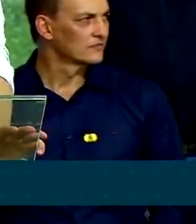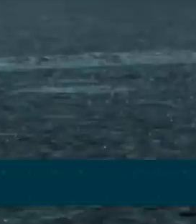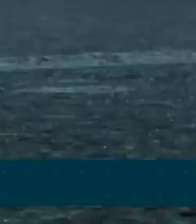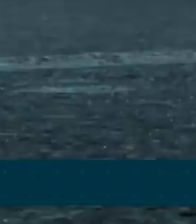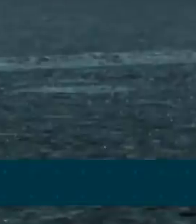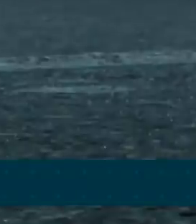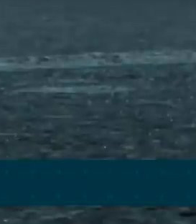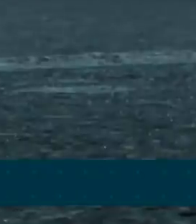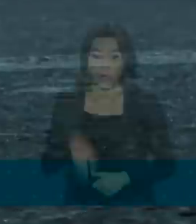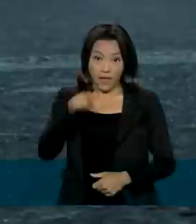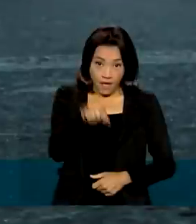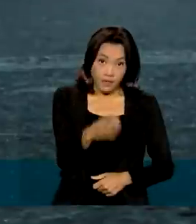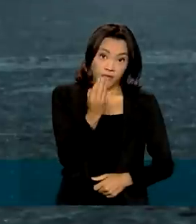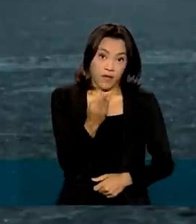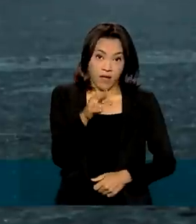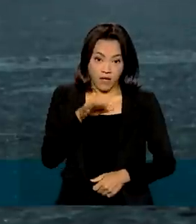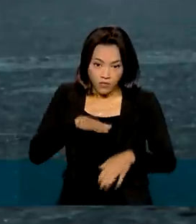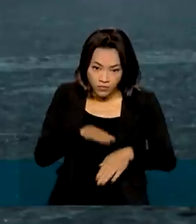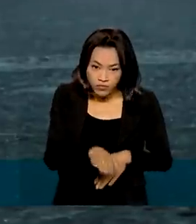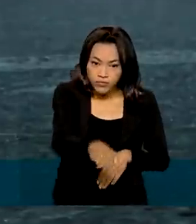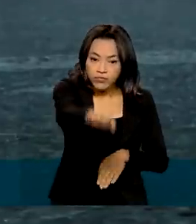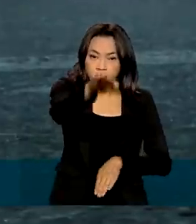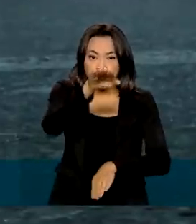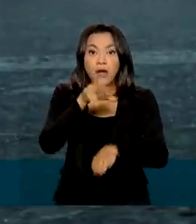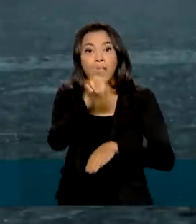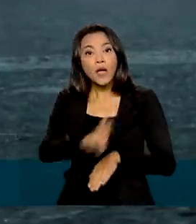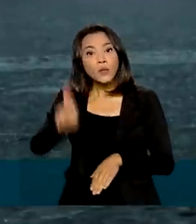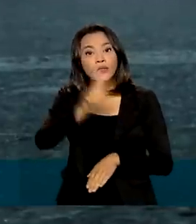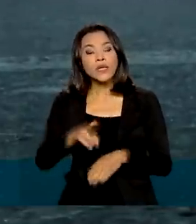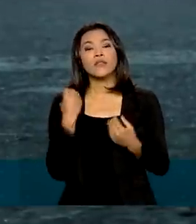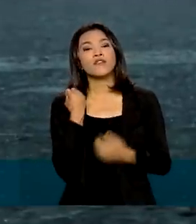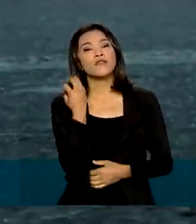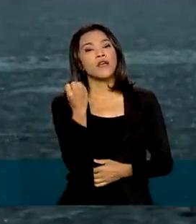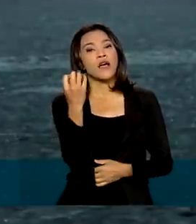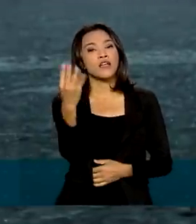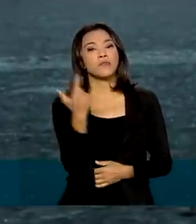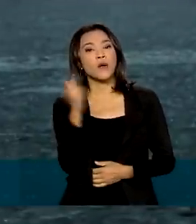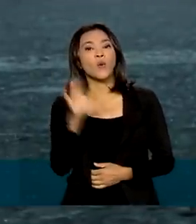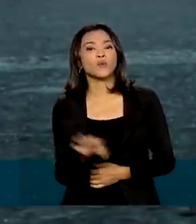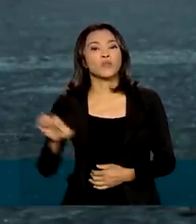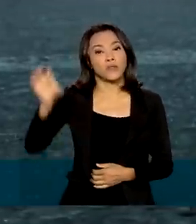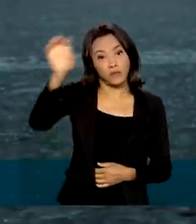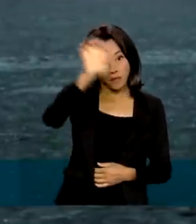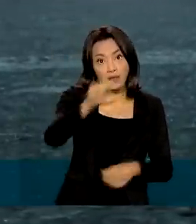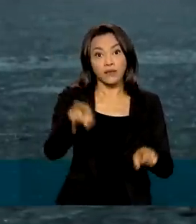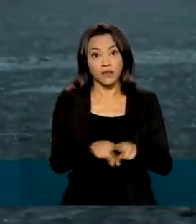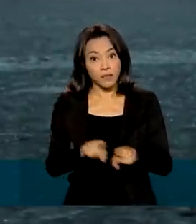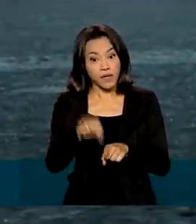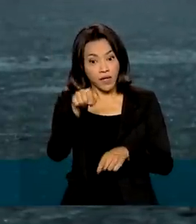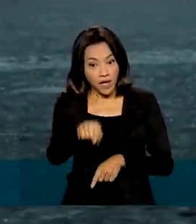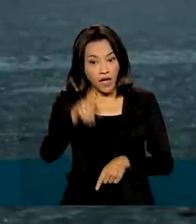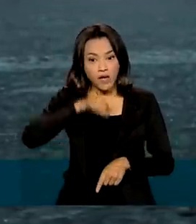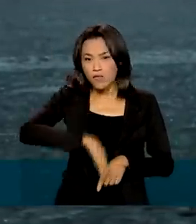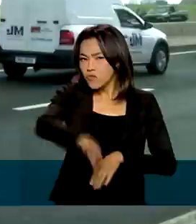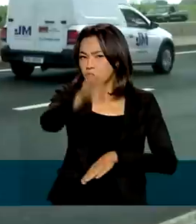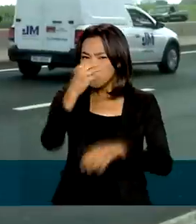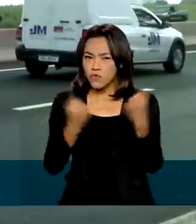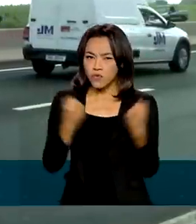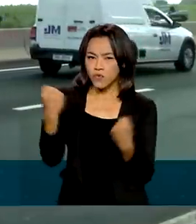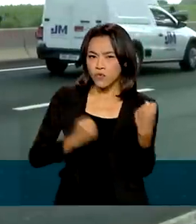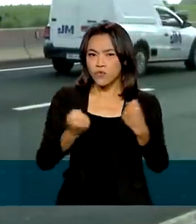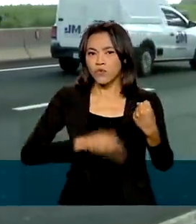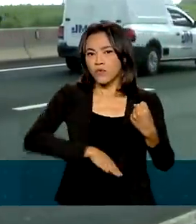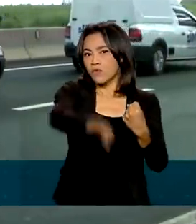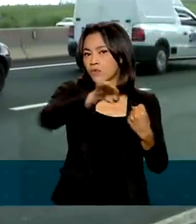logístico. A rodovia ainda é muito utilizada no trajeto de viagens interestaduais e como rota urbana de moradores. O